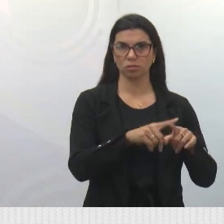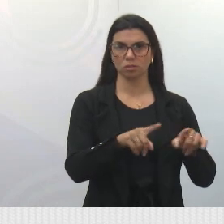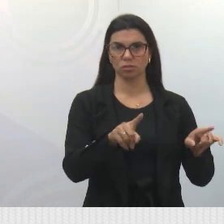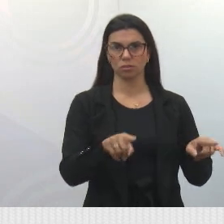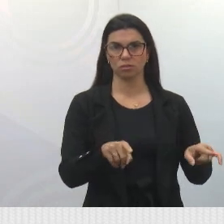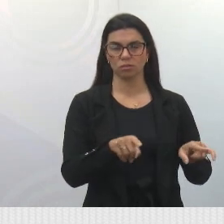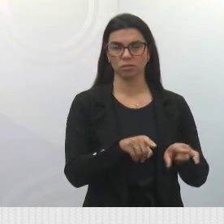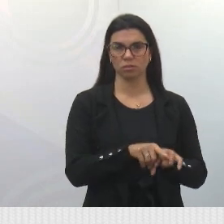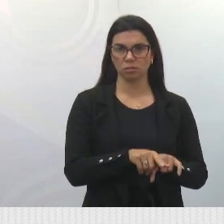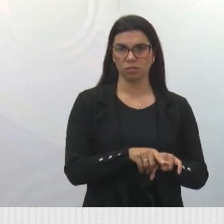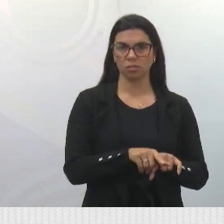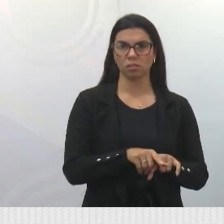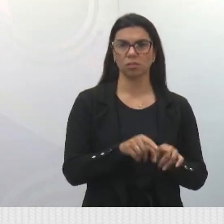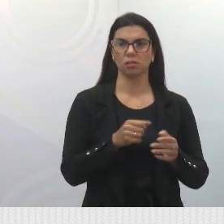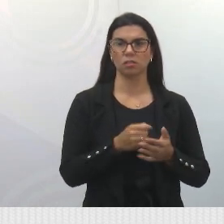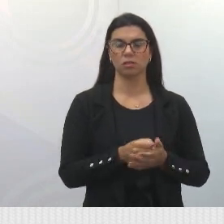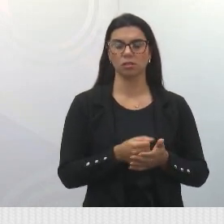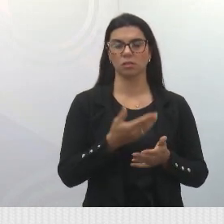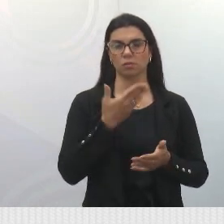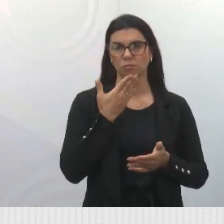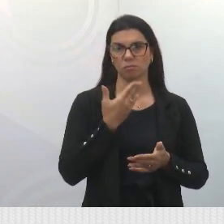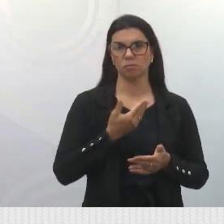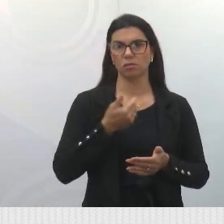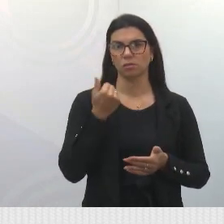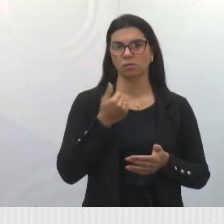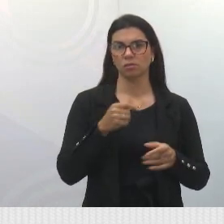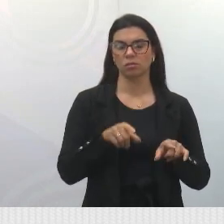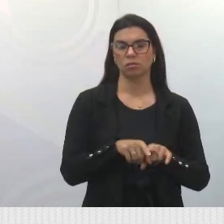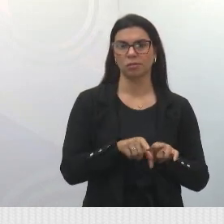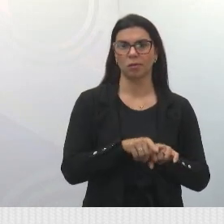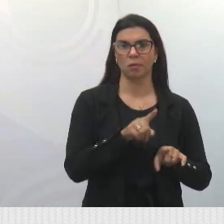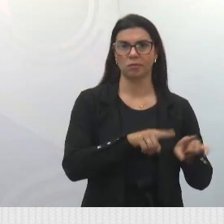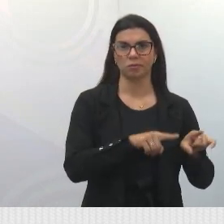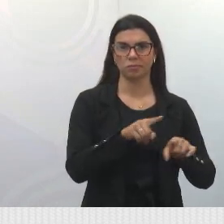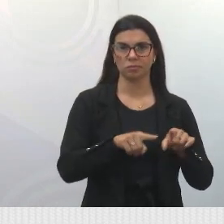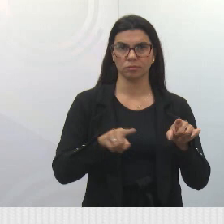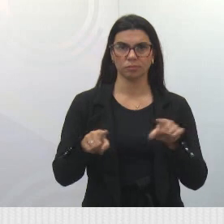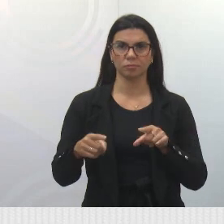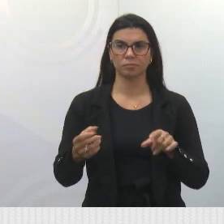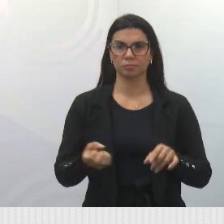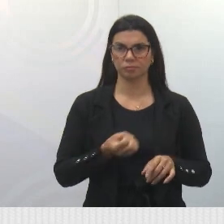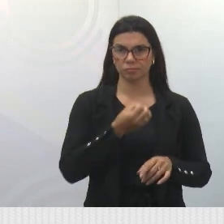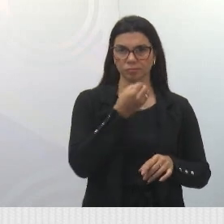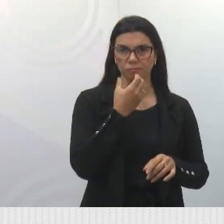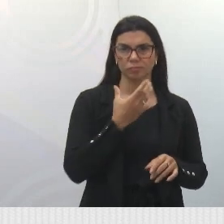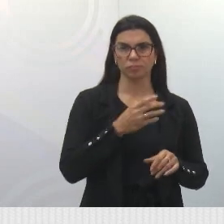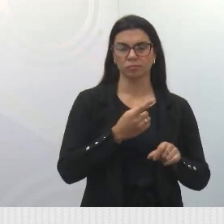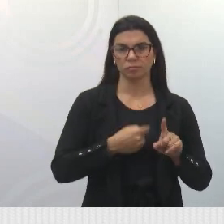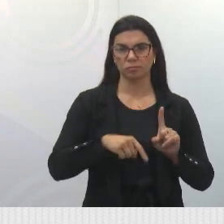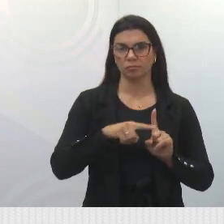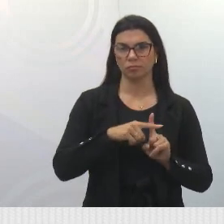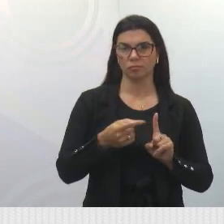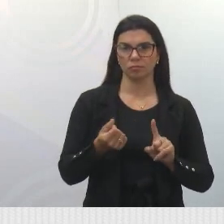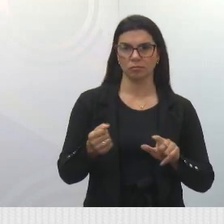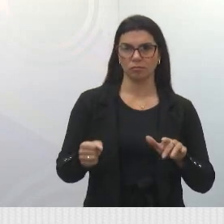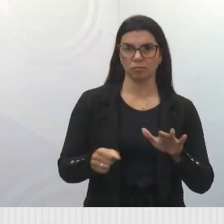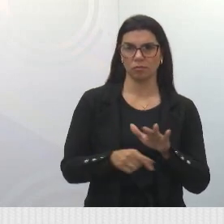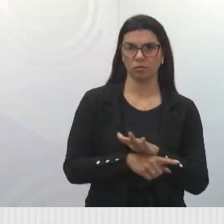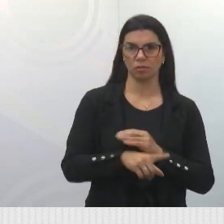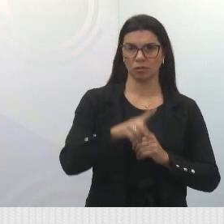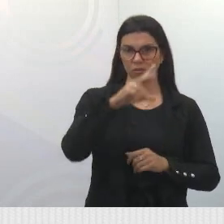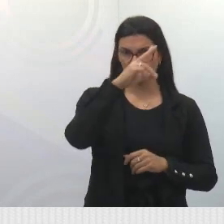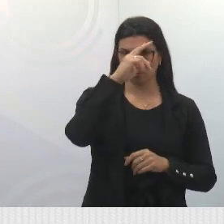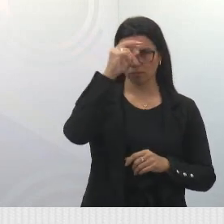ventilação mecânica e também foram colocados equipamentos de pontas aí. Então, quer dizer, mais investimentos aí da Prefeitura na Santa